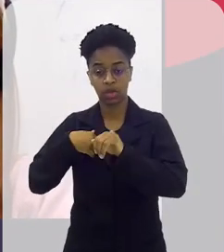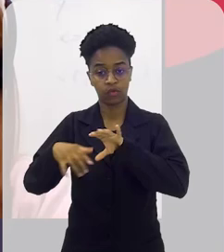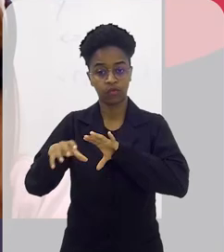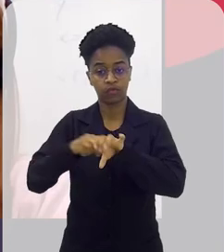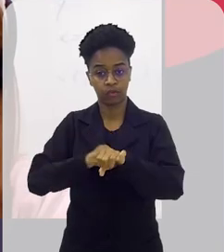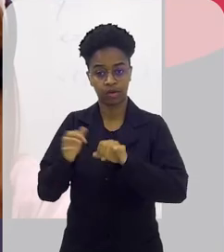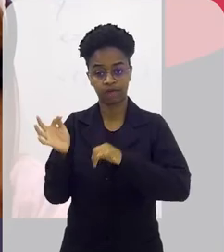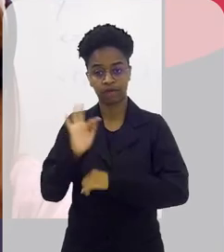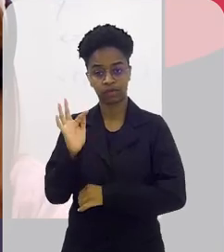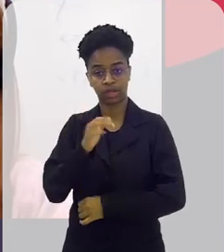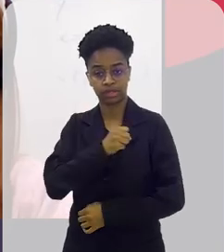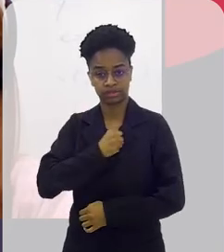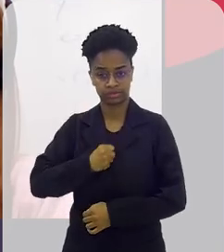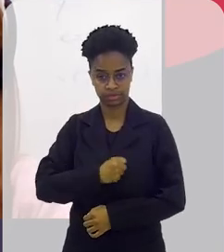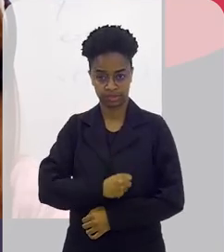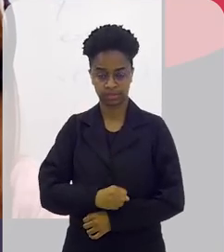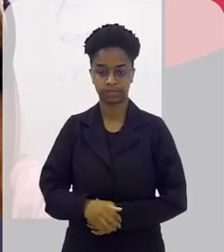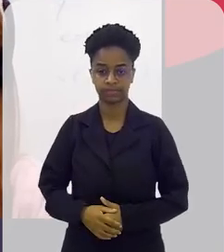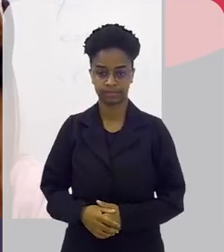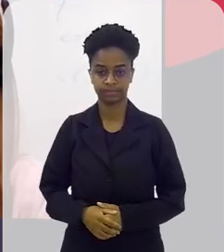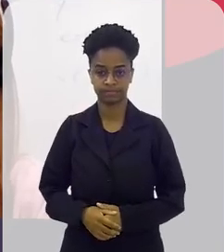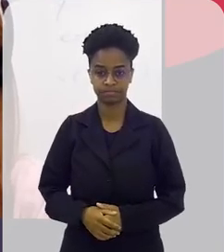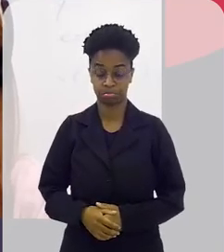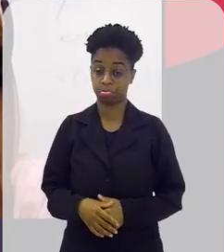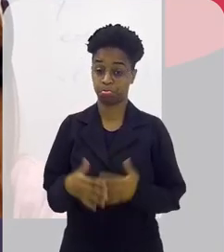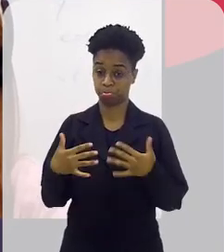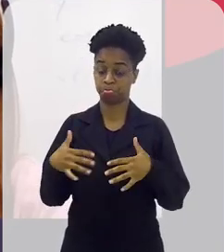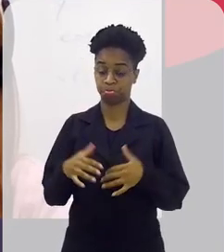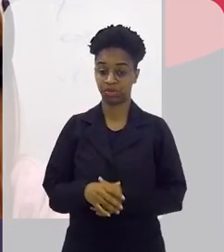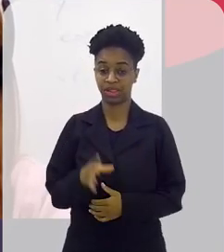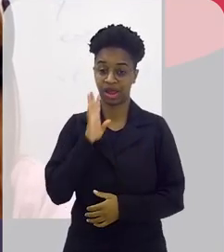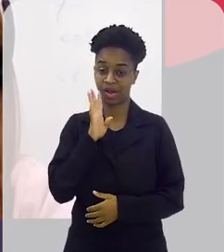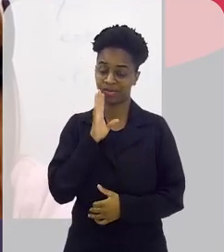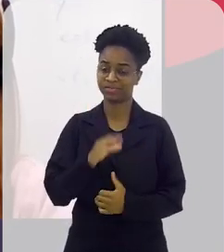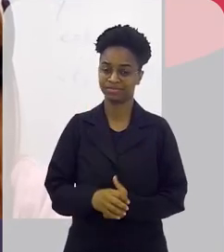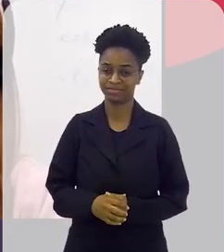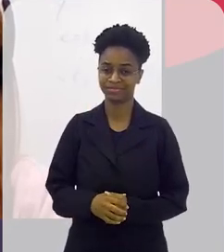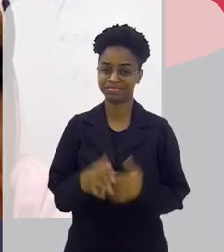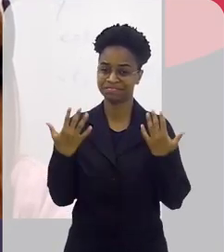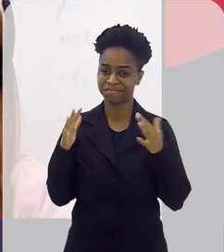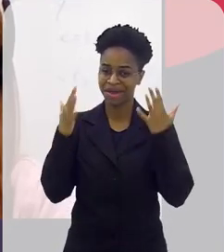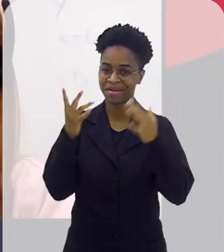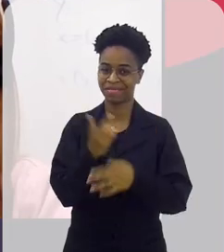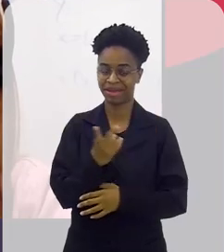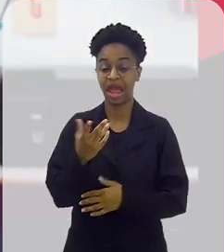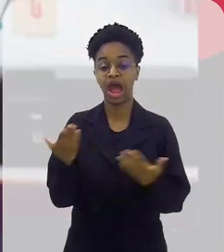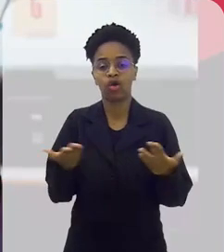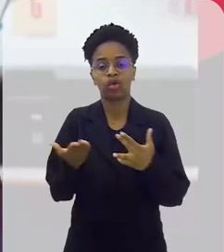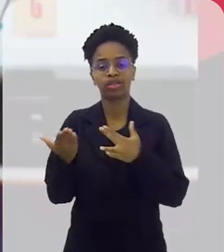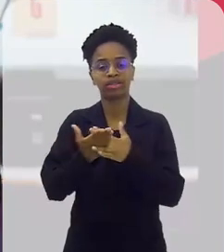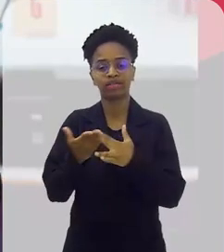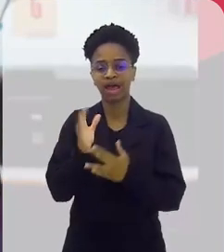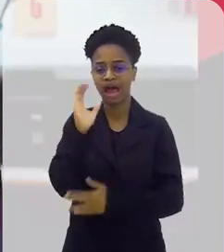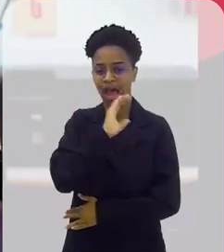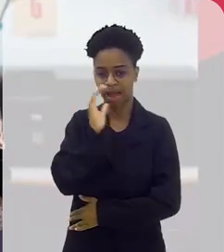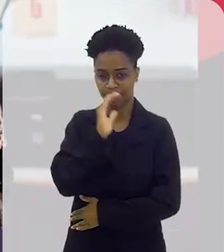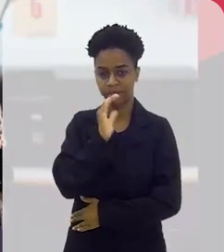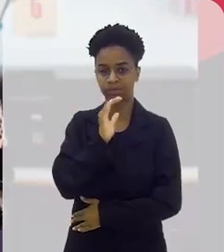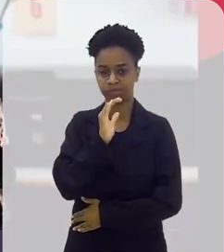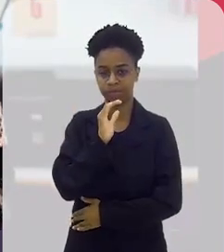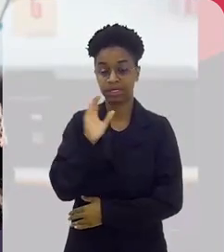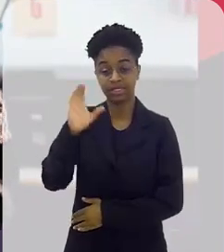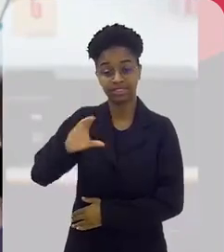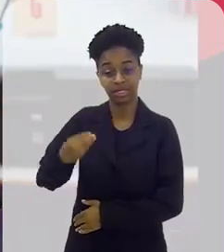formei pela faculdade de Senaia. Olha só. Muito bacana. Parabéns, gente. A gente vai para um intervalo